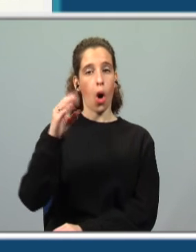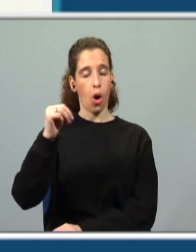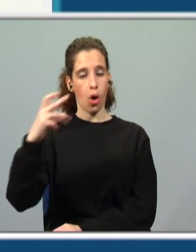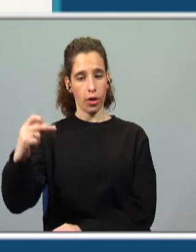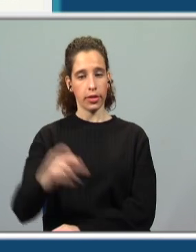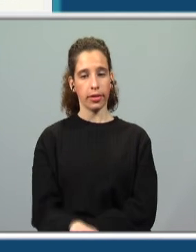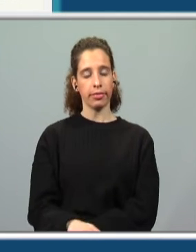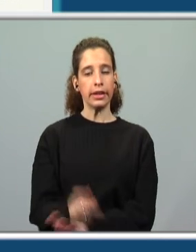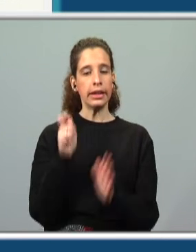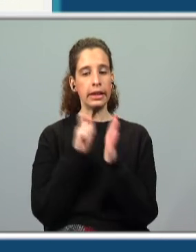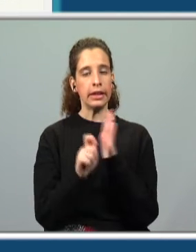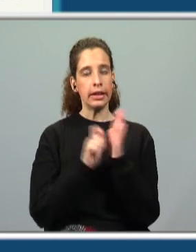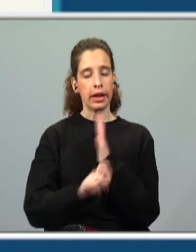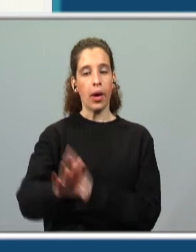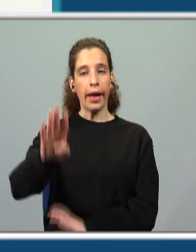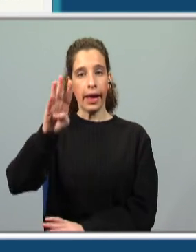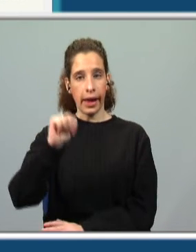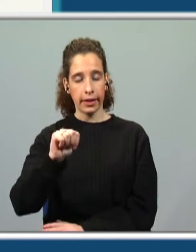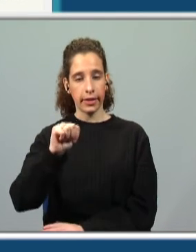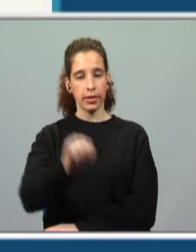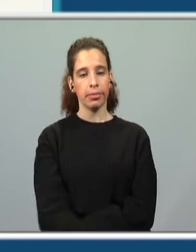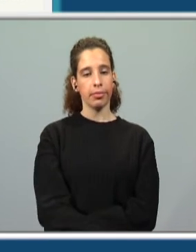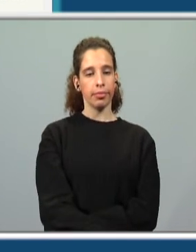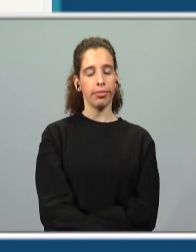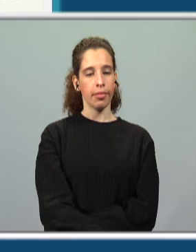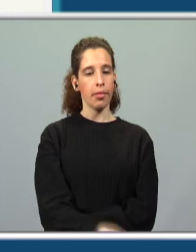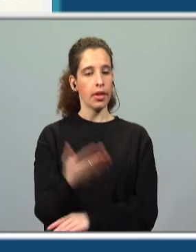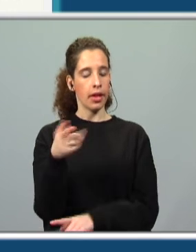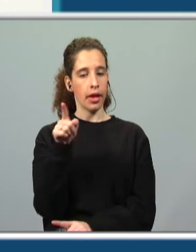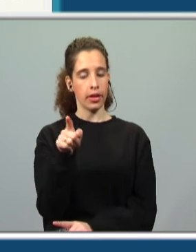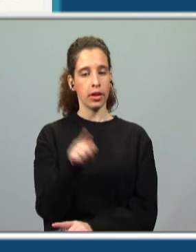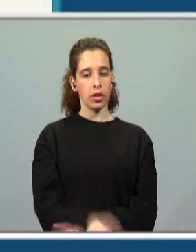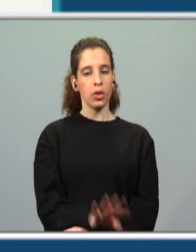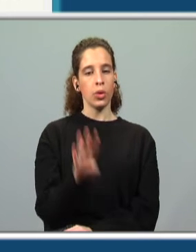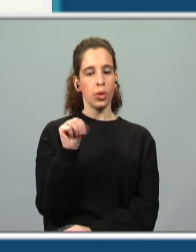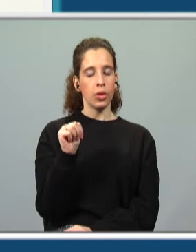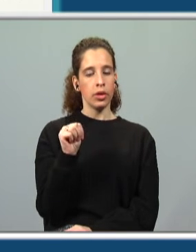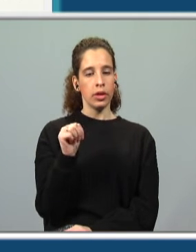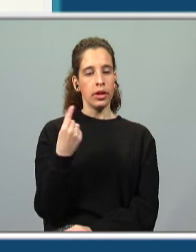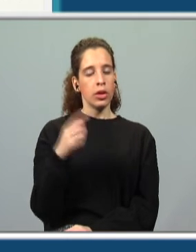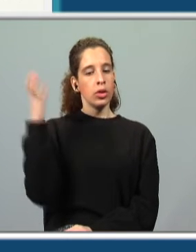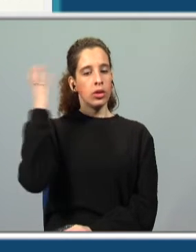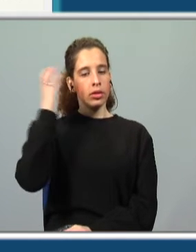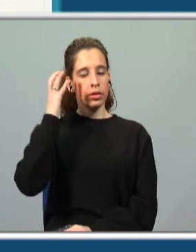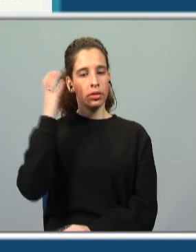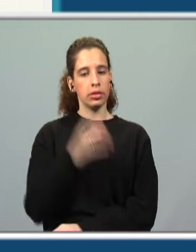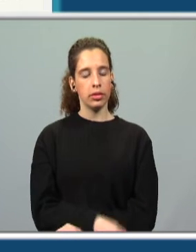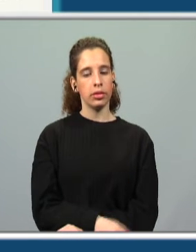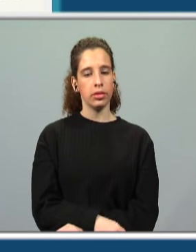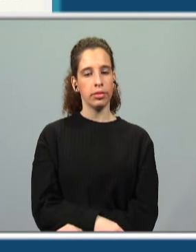"-osa", escrevem-se com "-s". Ou seja, aqui o nosso S tem o som de,